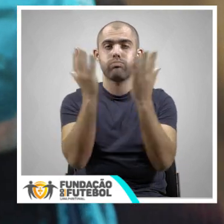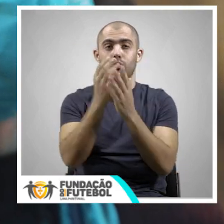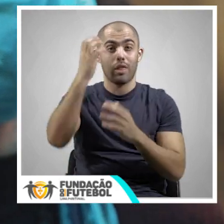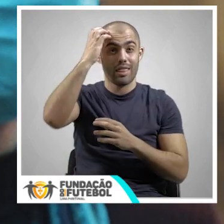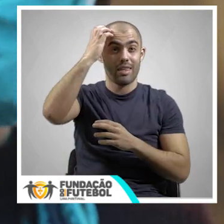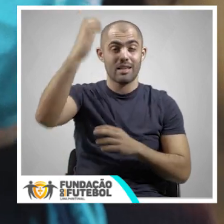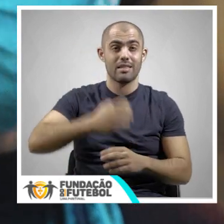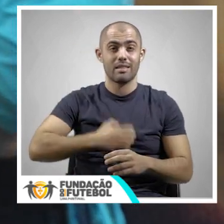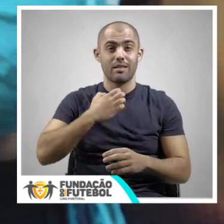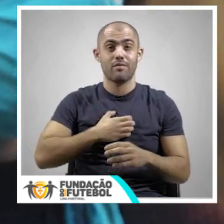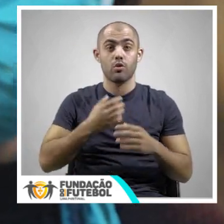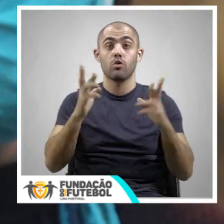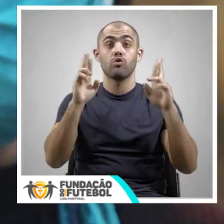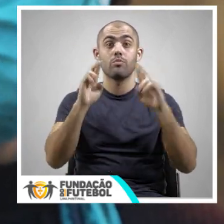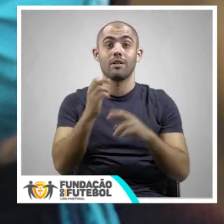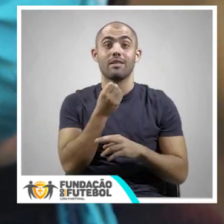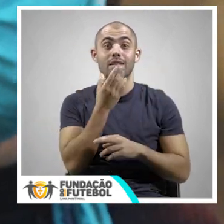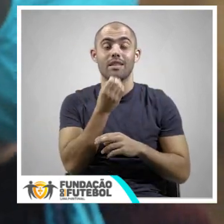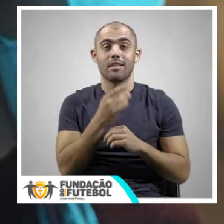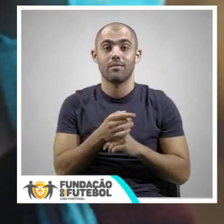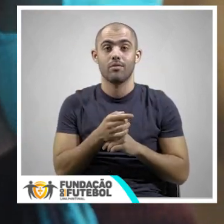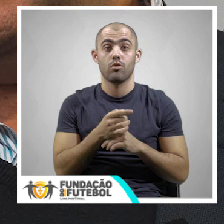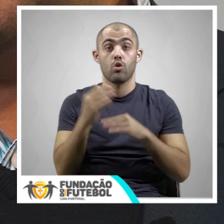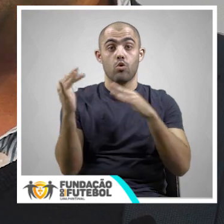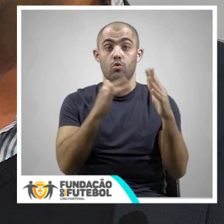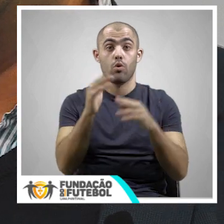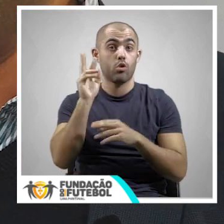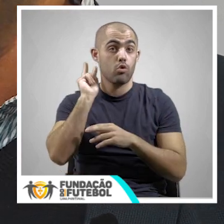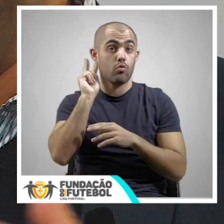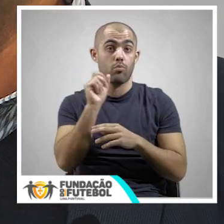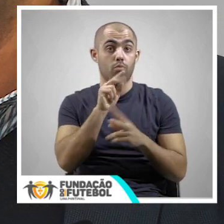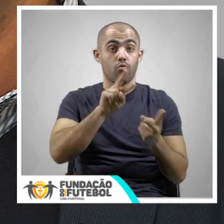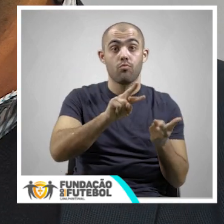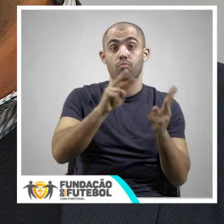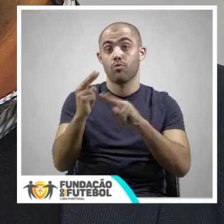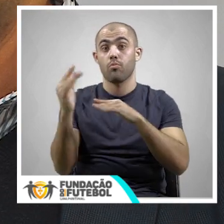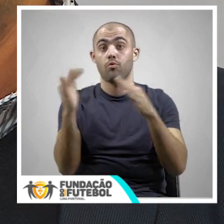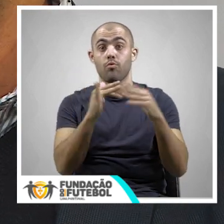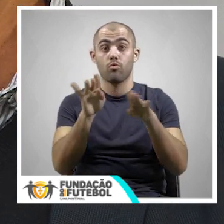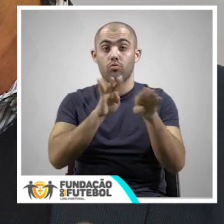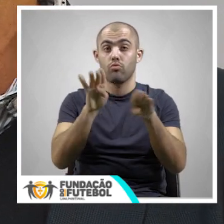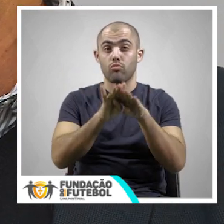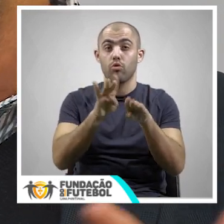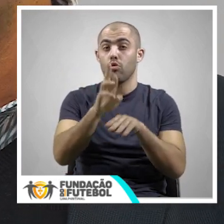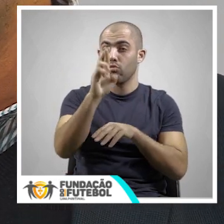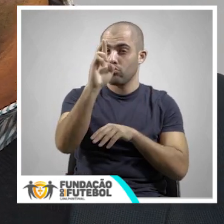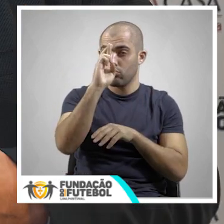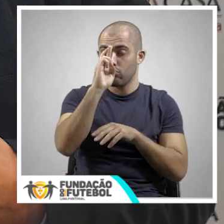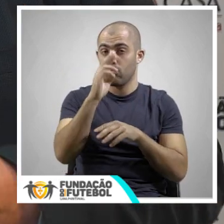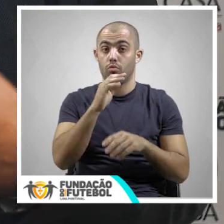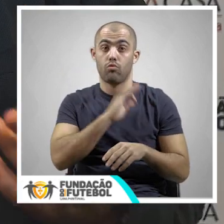reis com significado de esperança e de alegria. Através do futebol e dos valores que podemos passar através dele, do treino e da